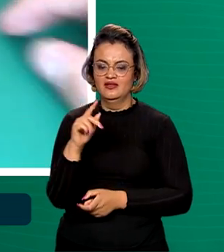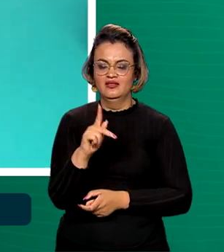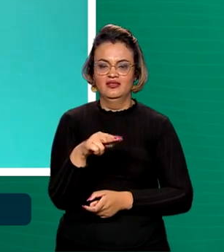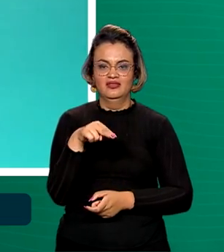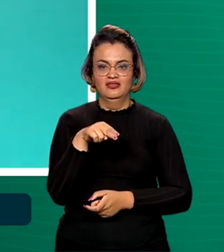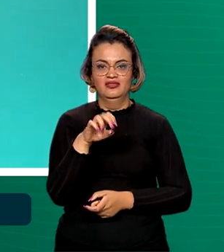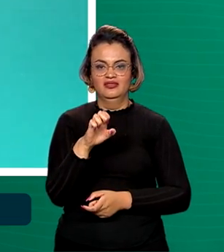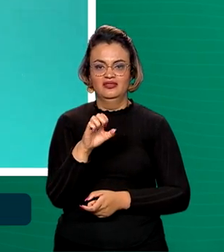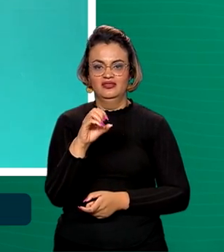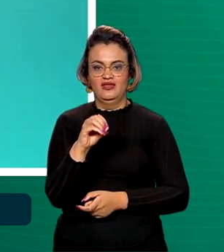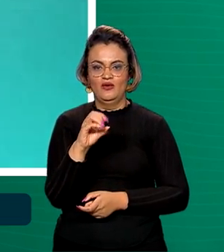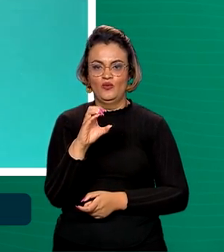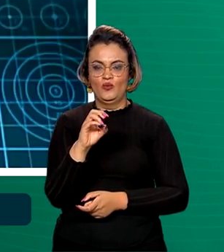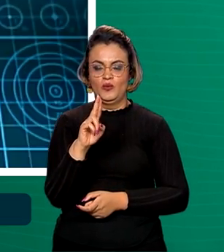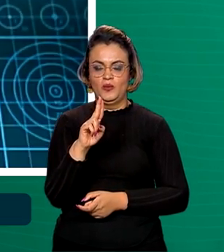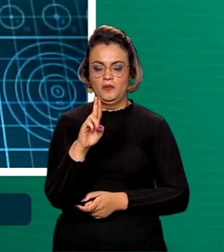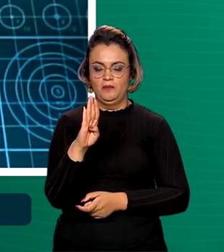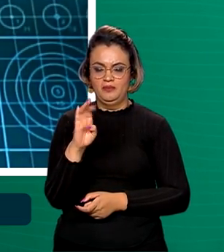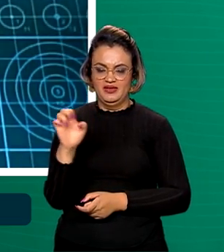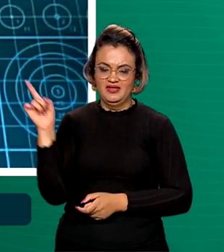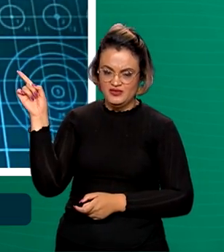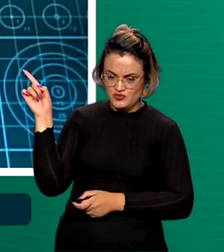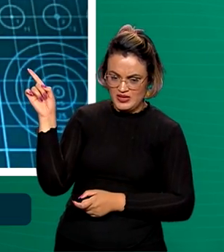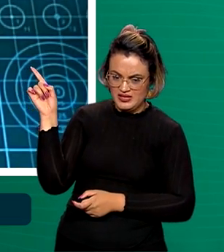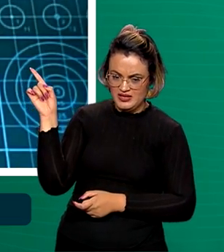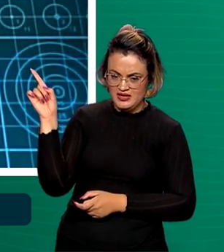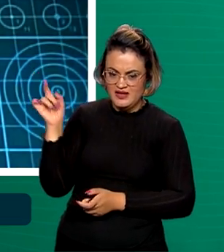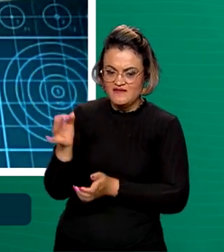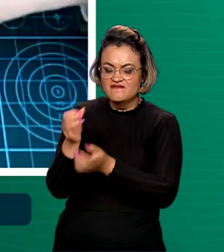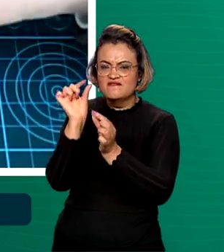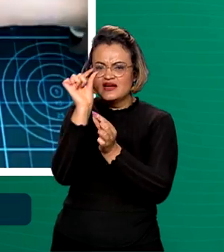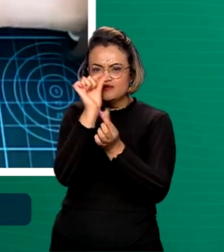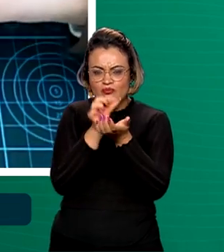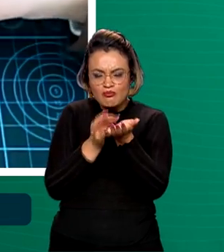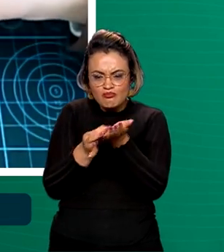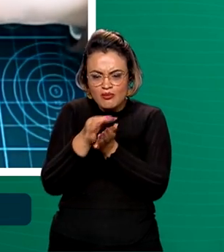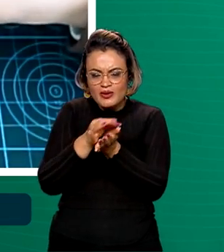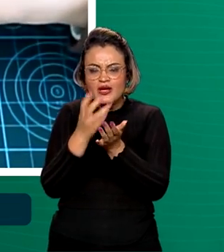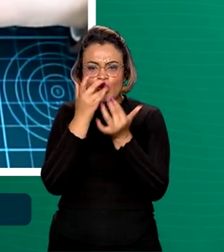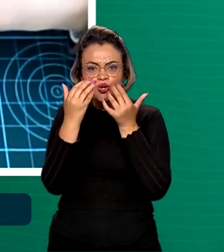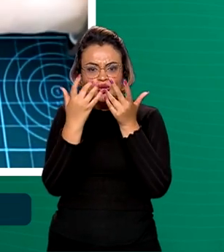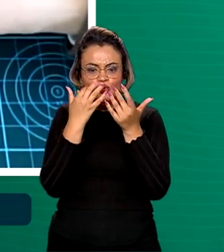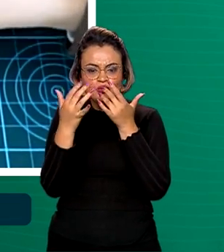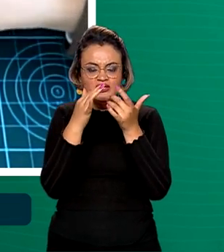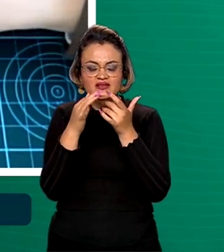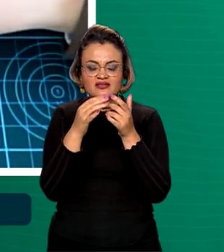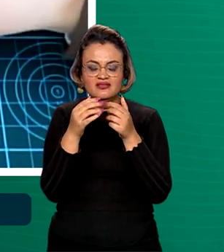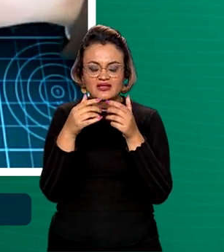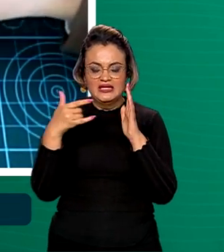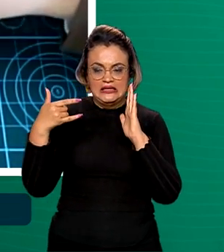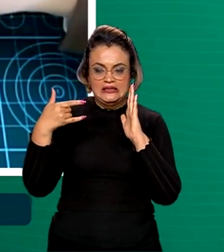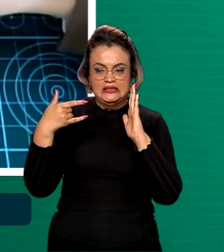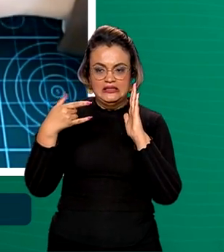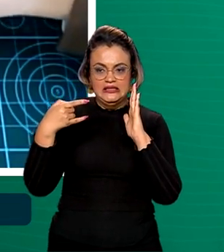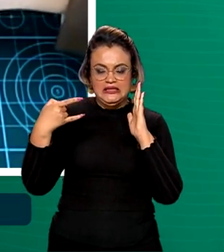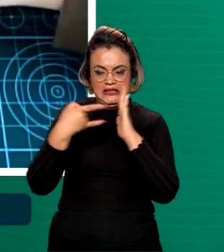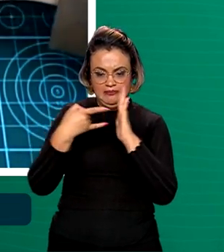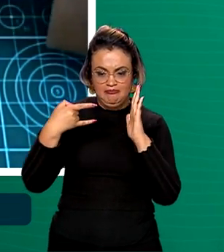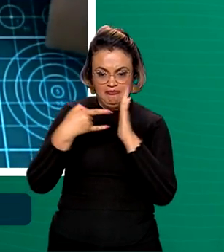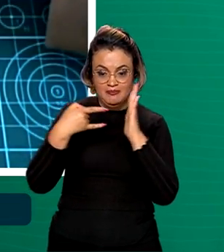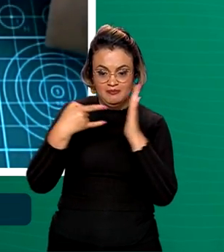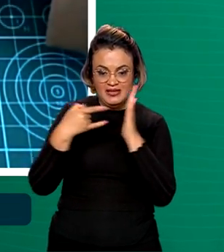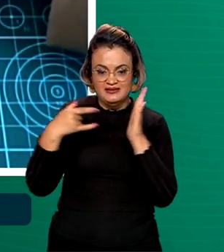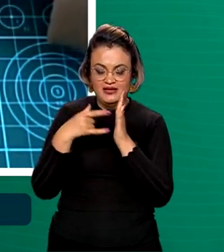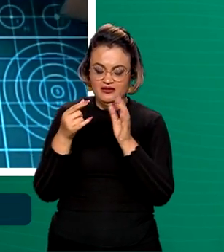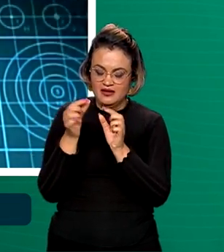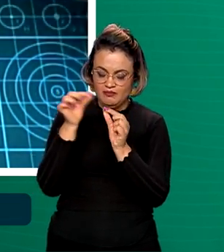como cubo magnético. É um conjunto de esferas coloridas de ímãs de neodímio, que toma a forma